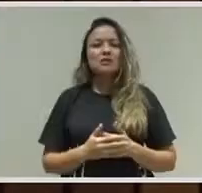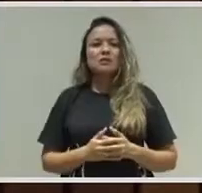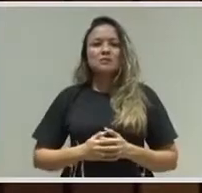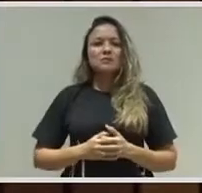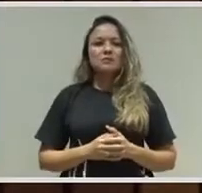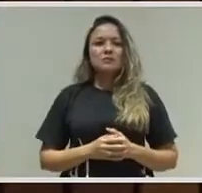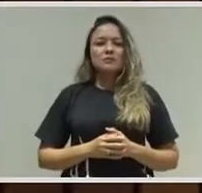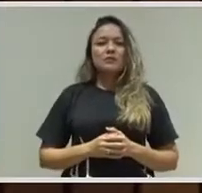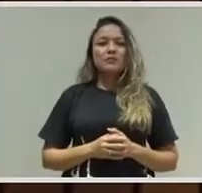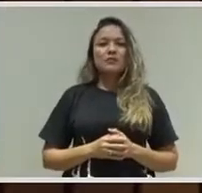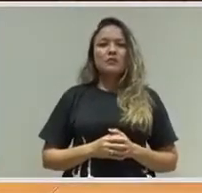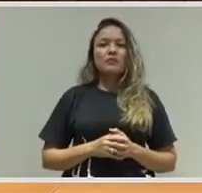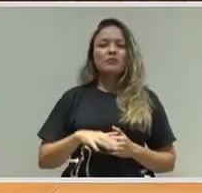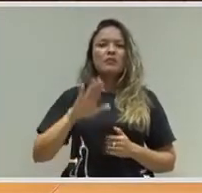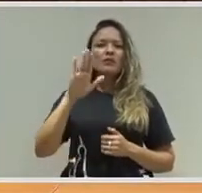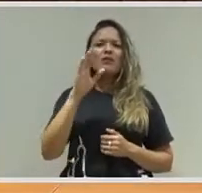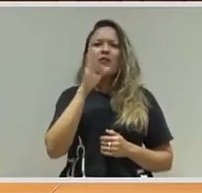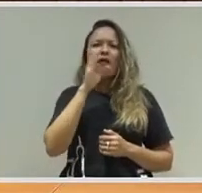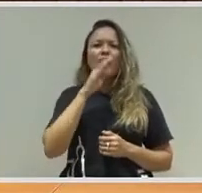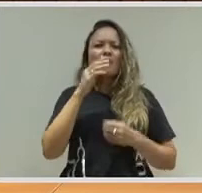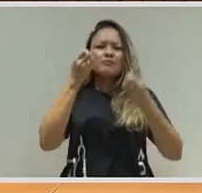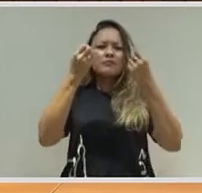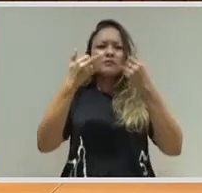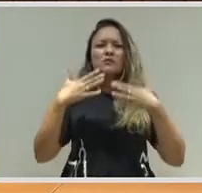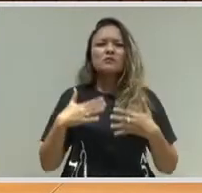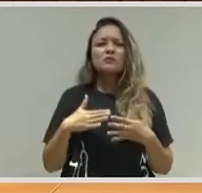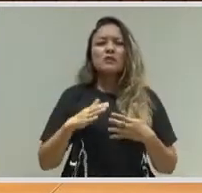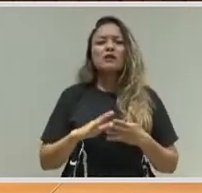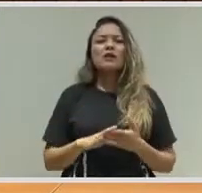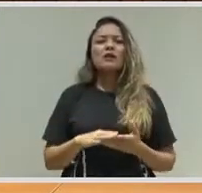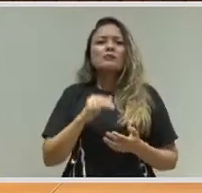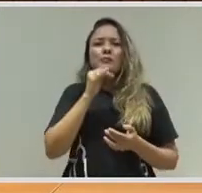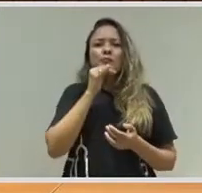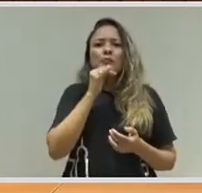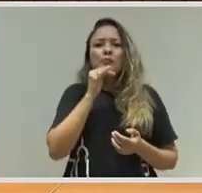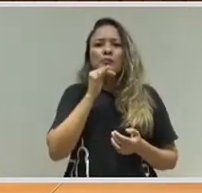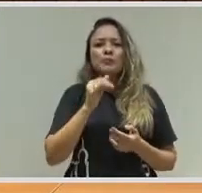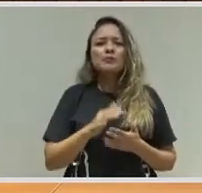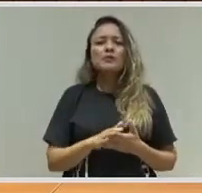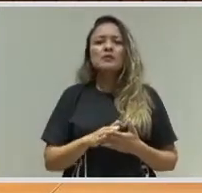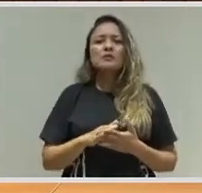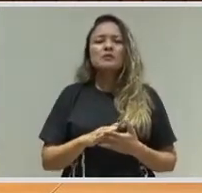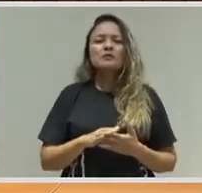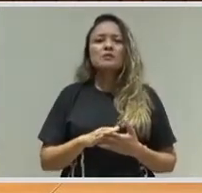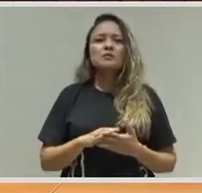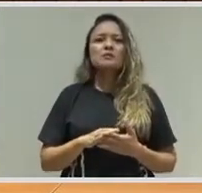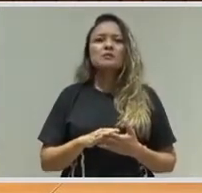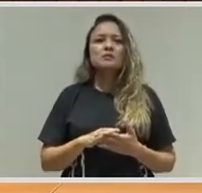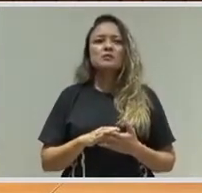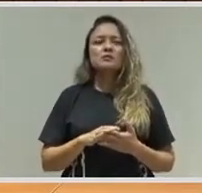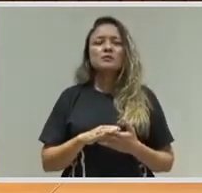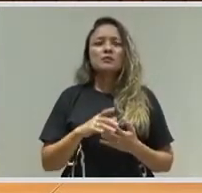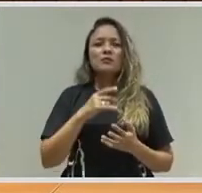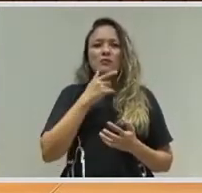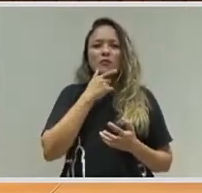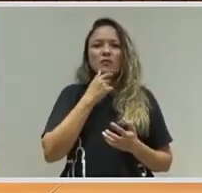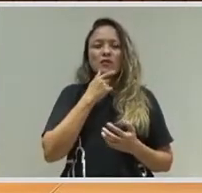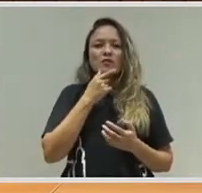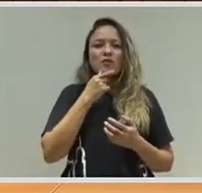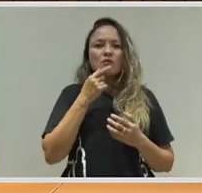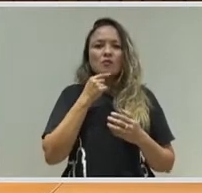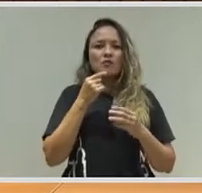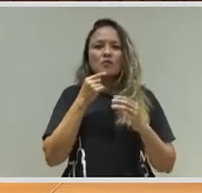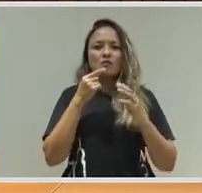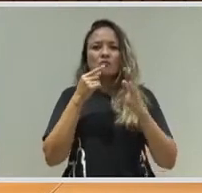É só fazer um comentário rápido, eu acho que essa questão do Parlamento mencionada pelo Paulinho, um abraço